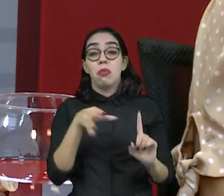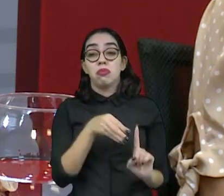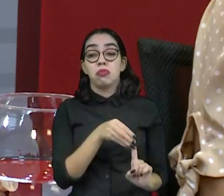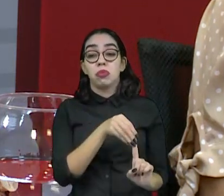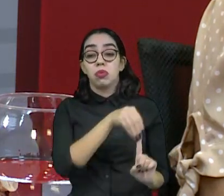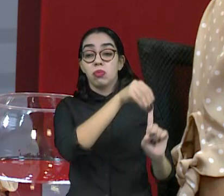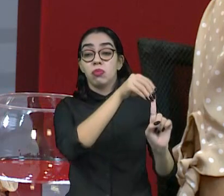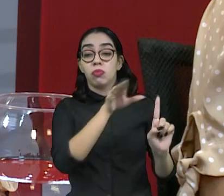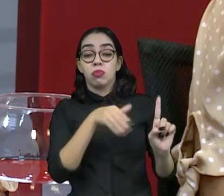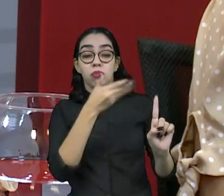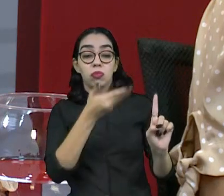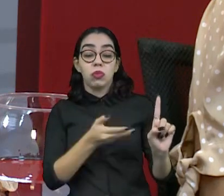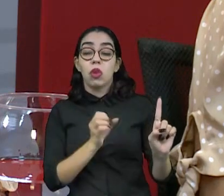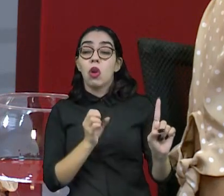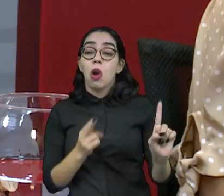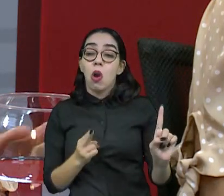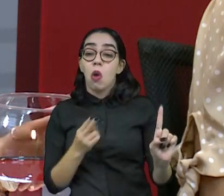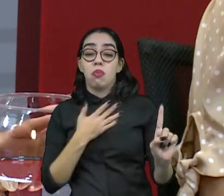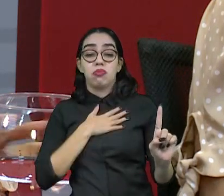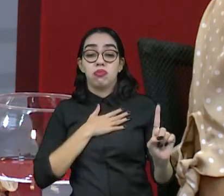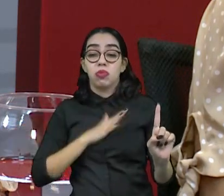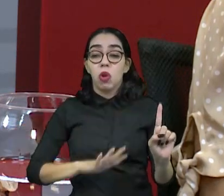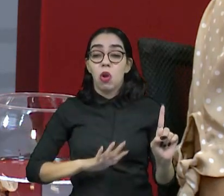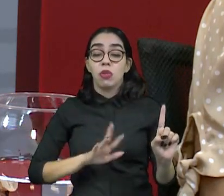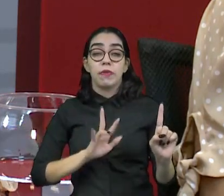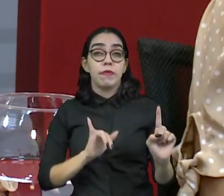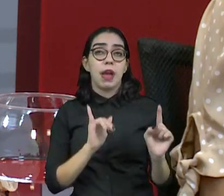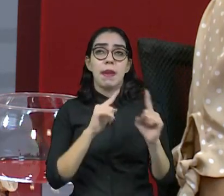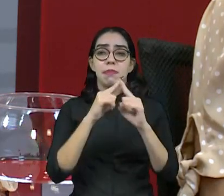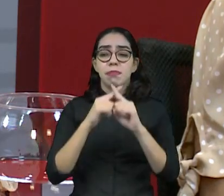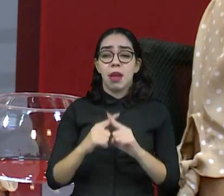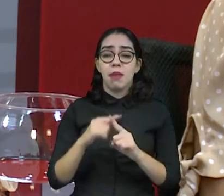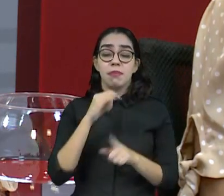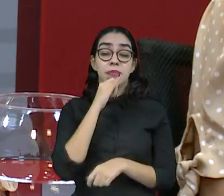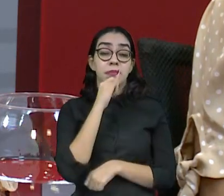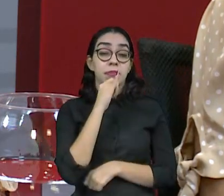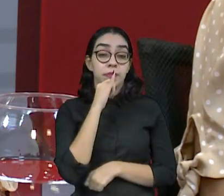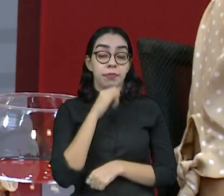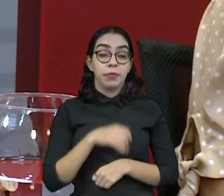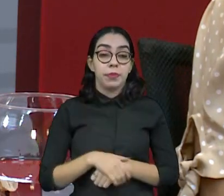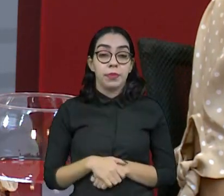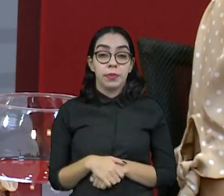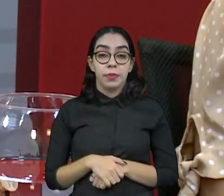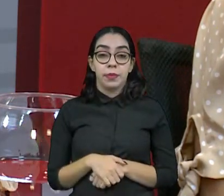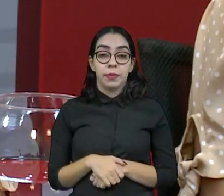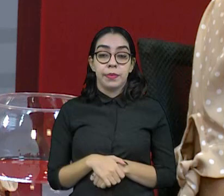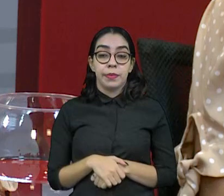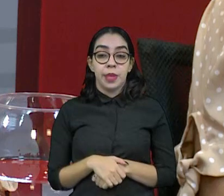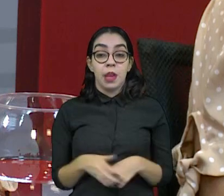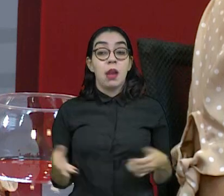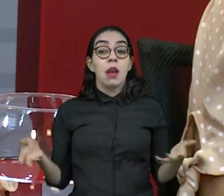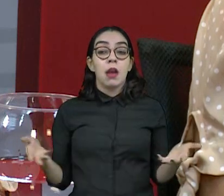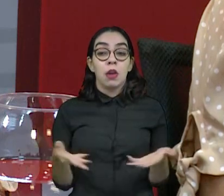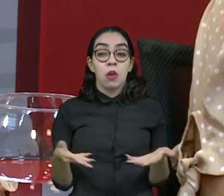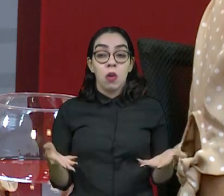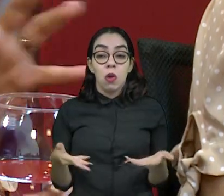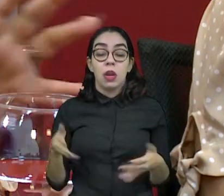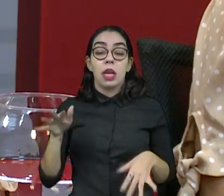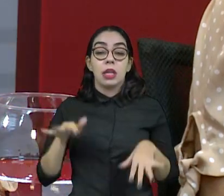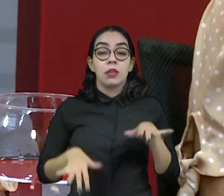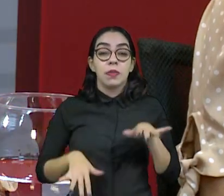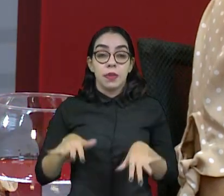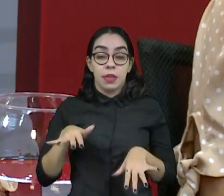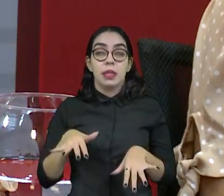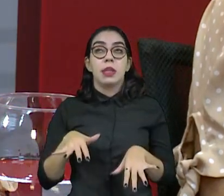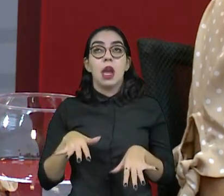candidato, ou o seu opositor. E essa questão também, não existe, nessa primeira, gente vê se o motivo